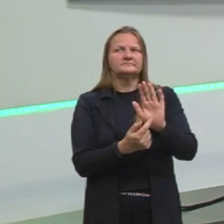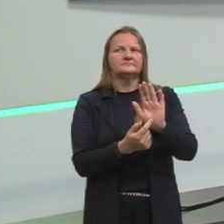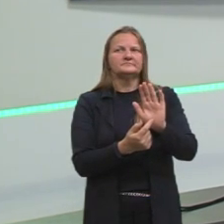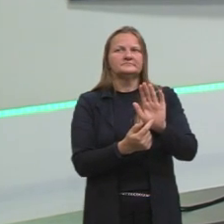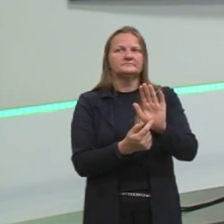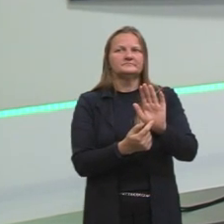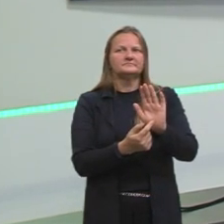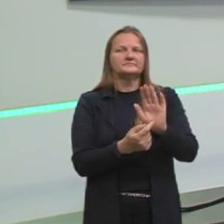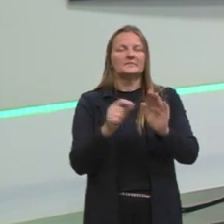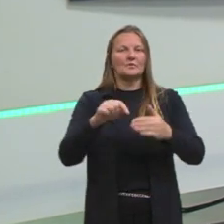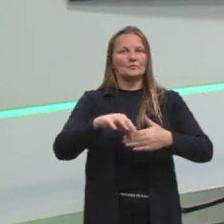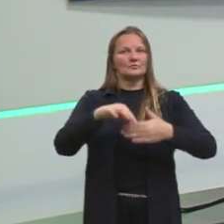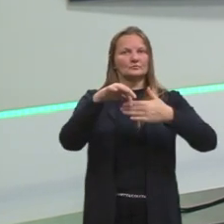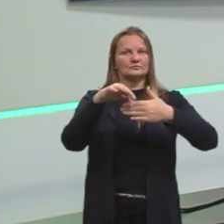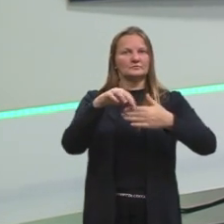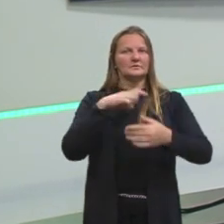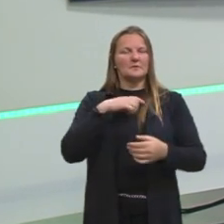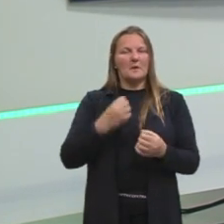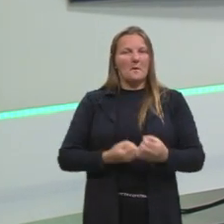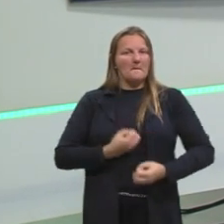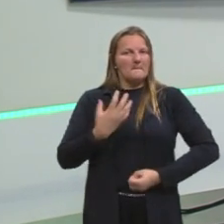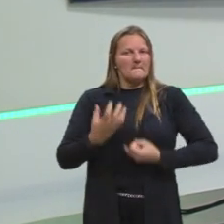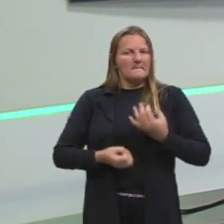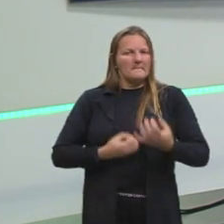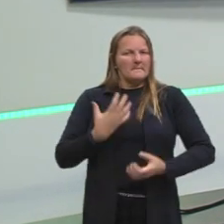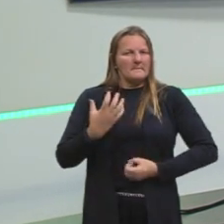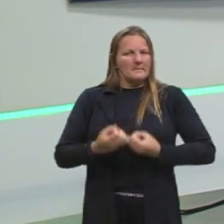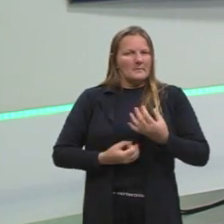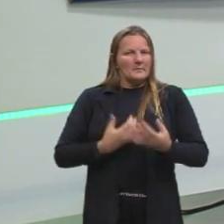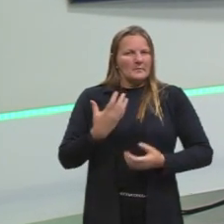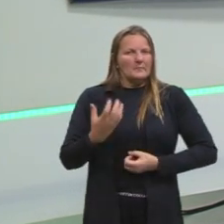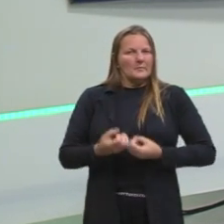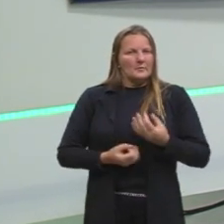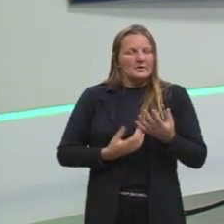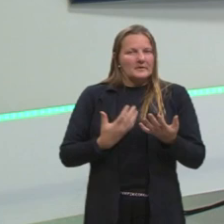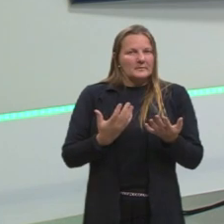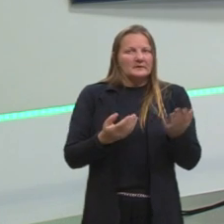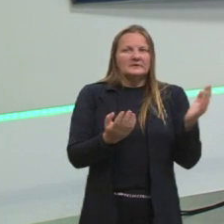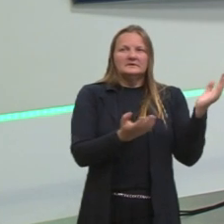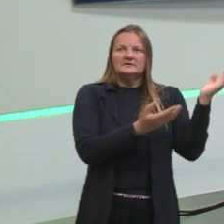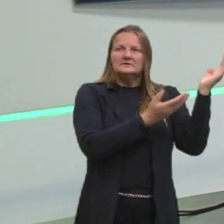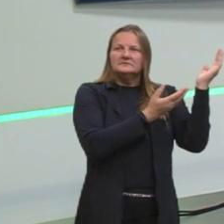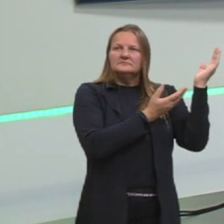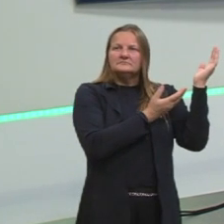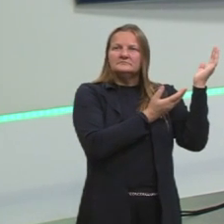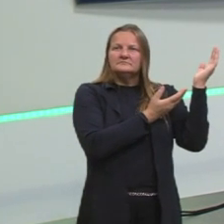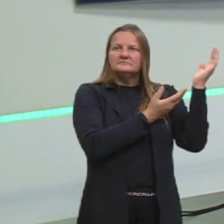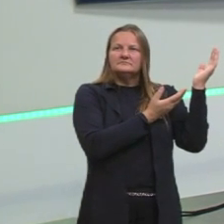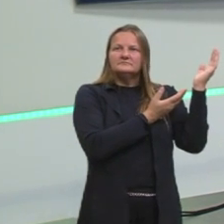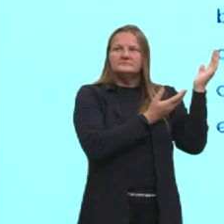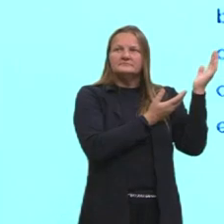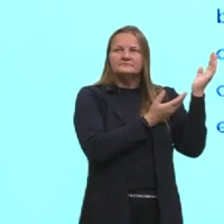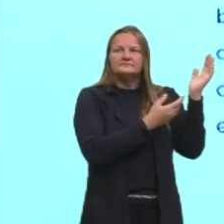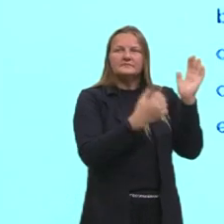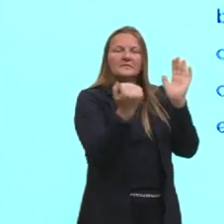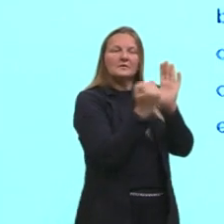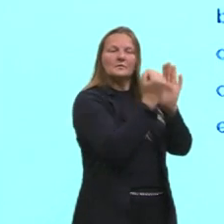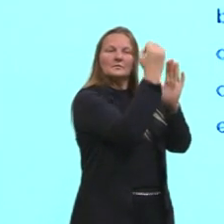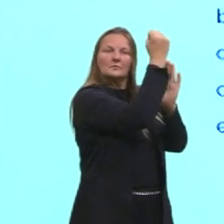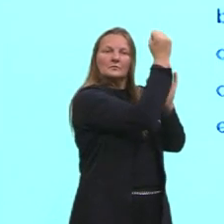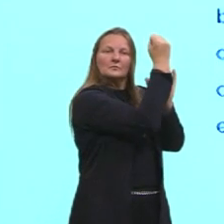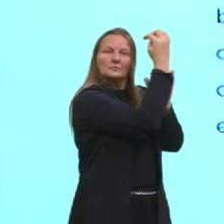destaque, uma citação de um poema, que é o texto, um registro asteca,